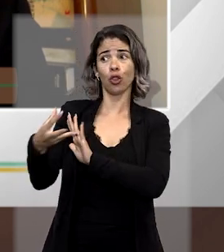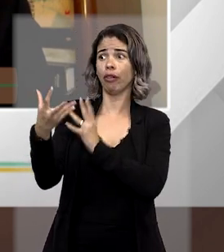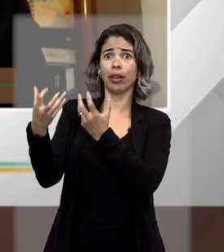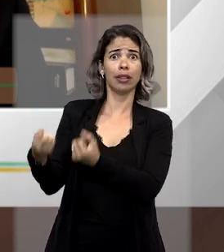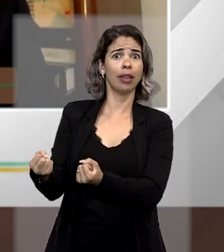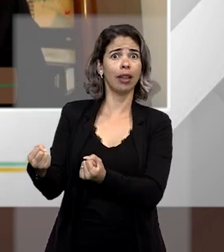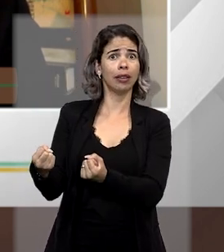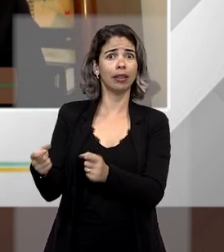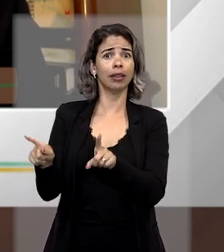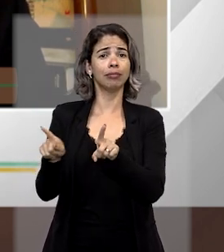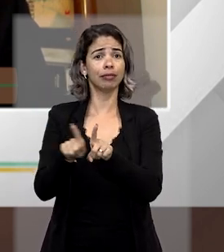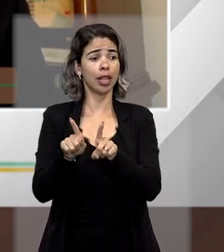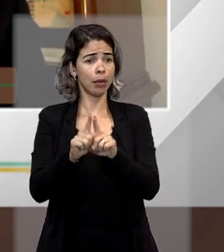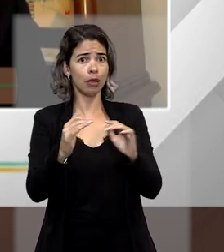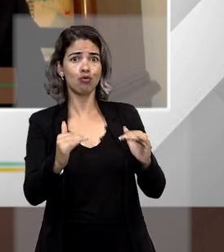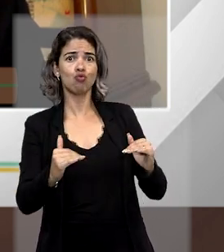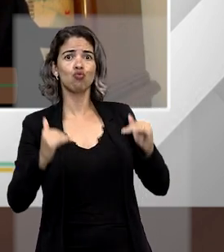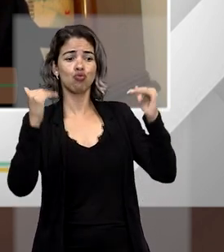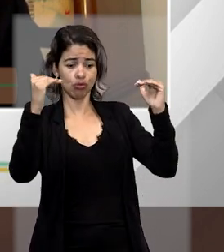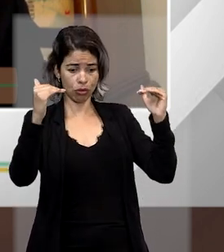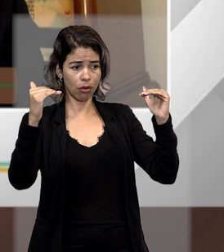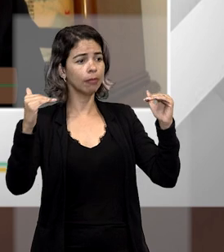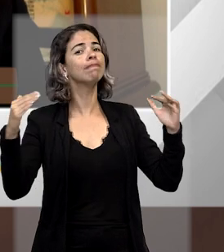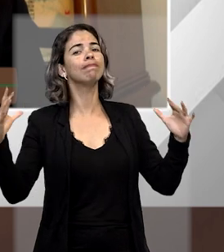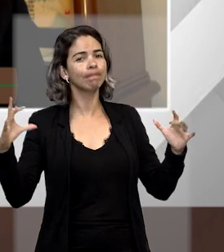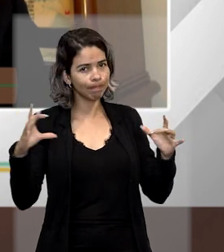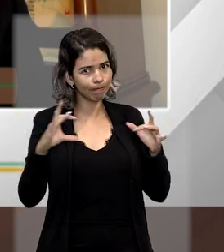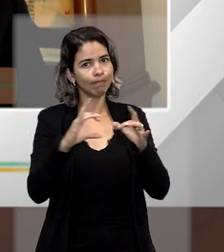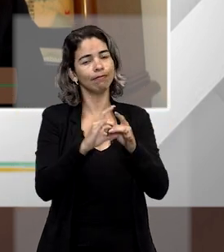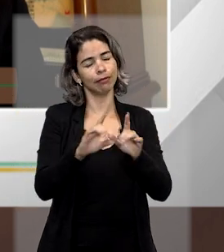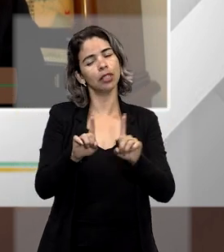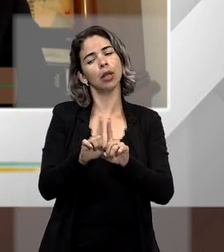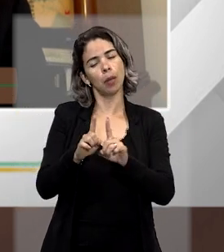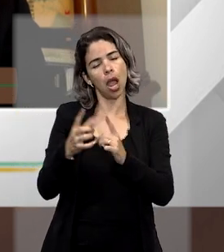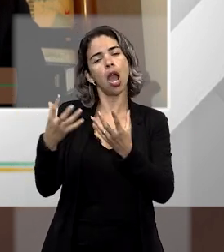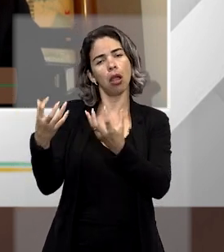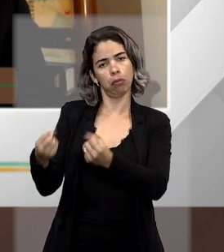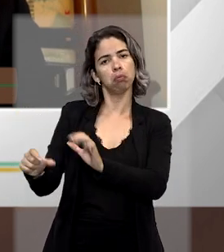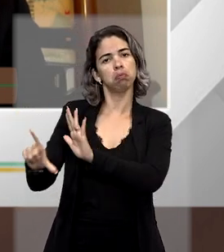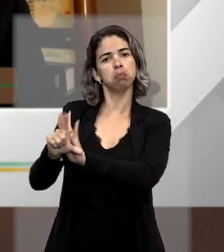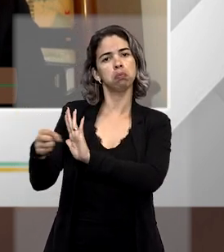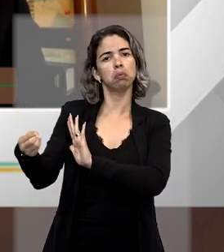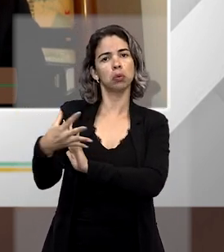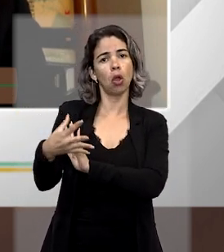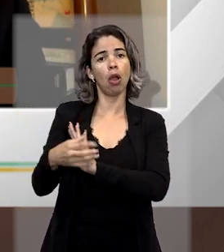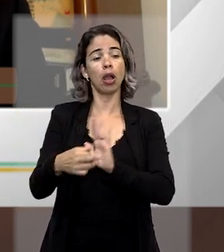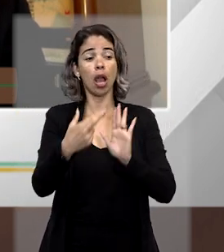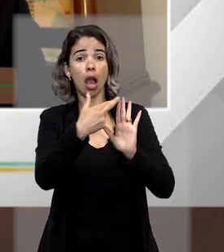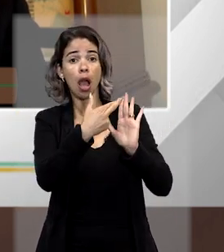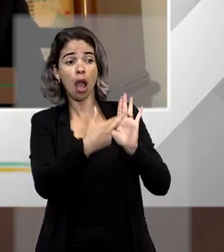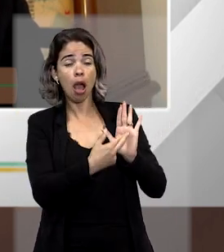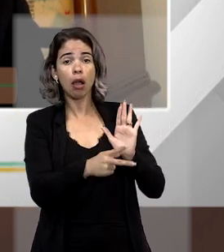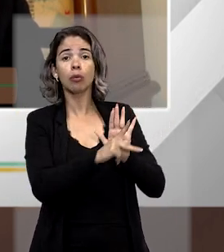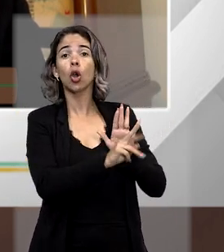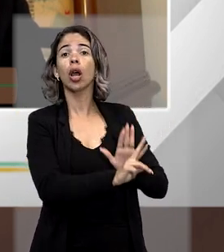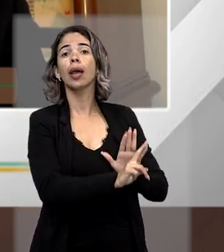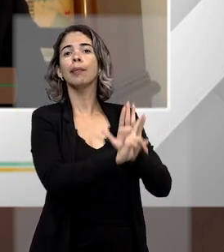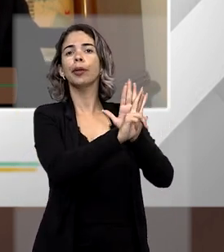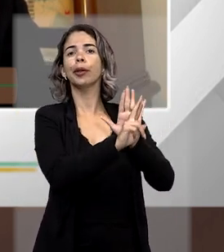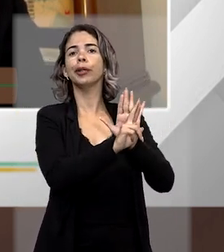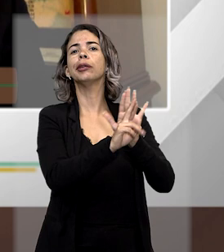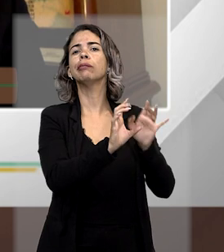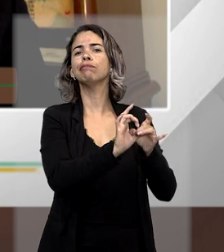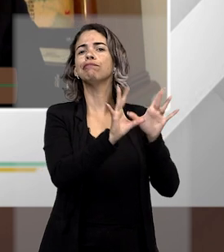lei, a soberania, e que uma coisa tem relação com a outra, e isso também foi acolhido pela nova lei, o regime representativo e